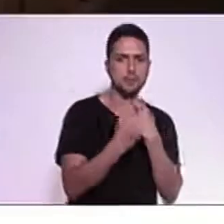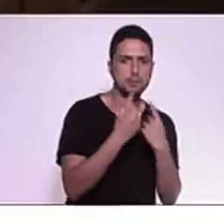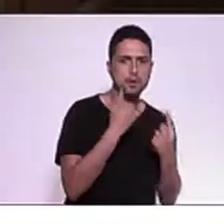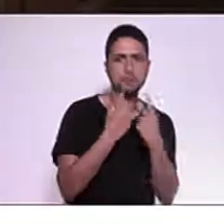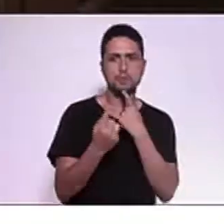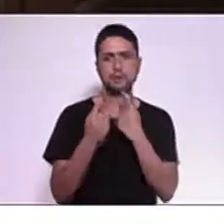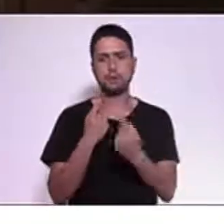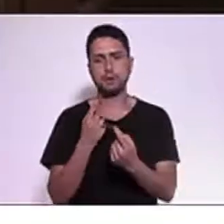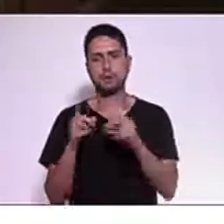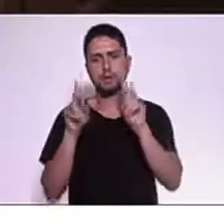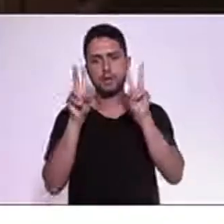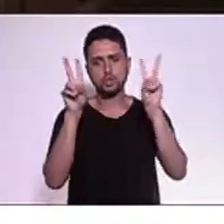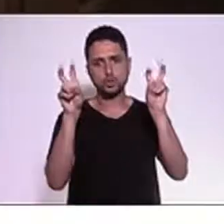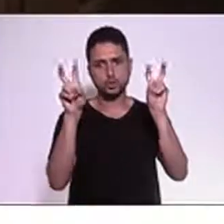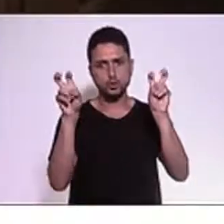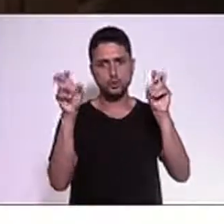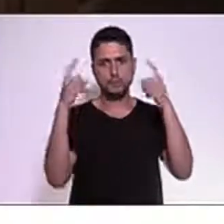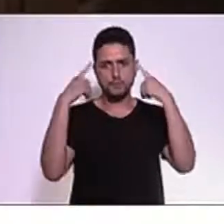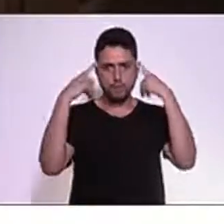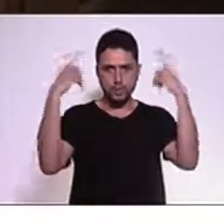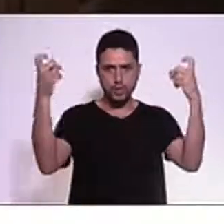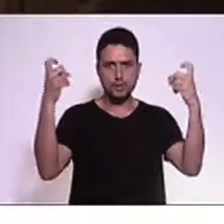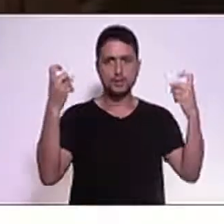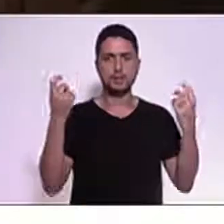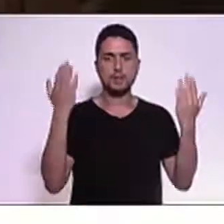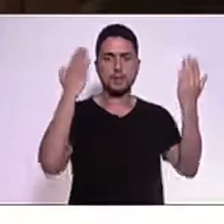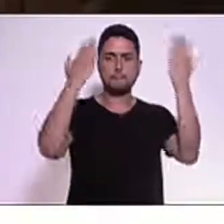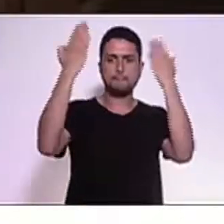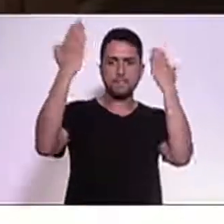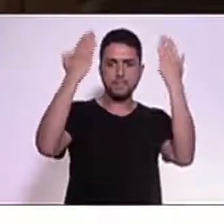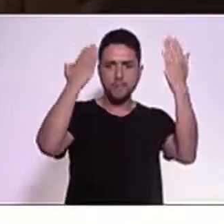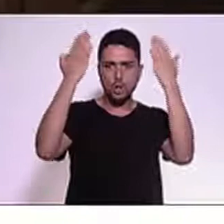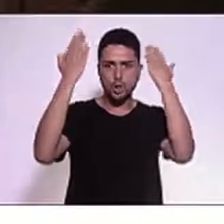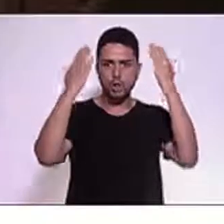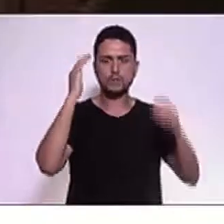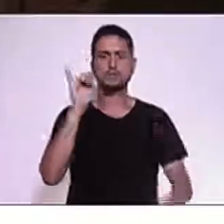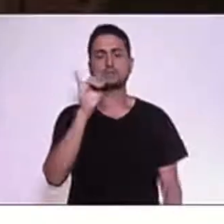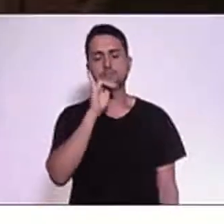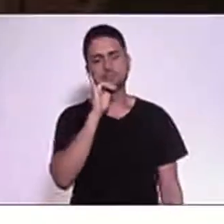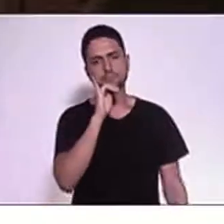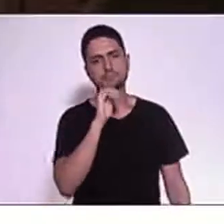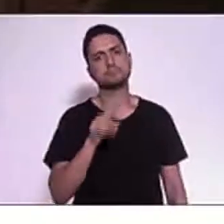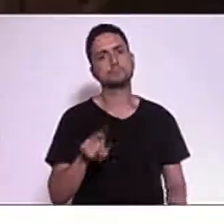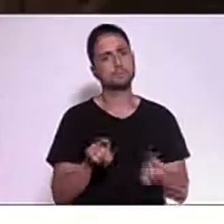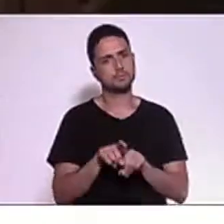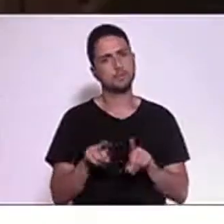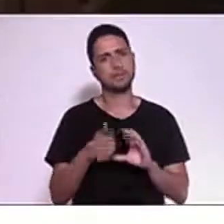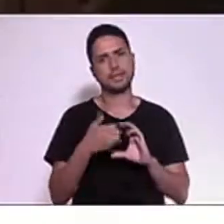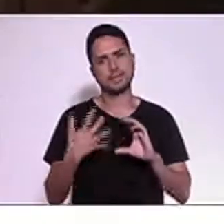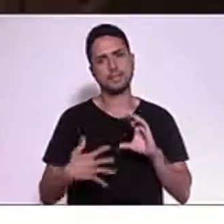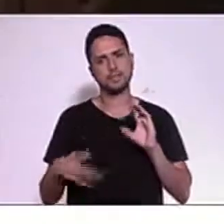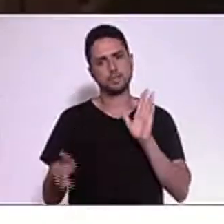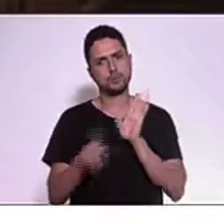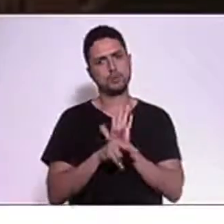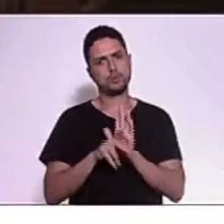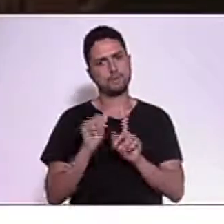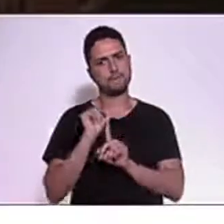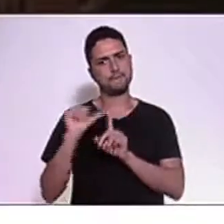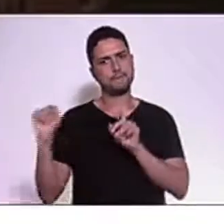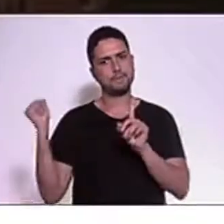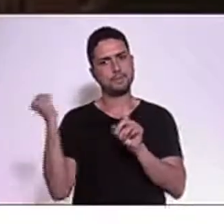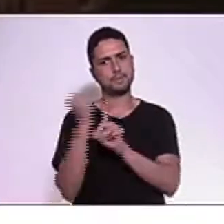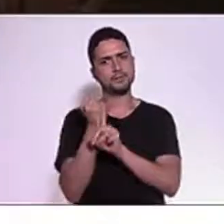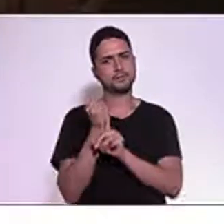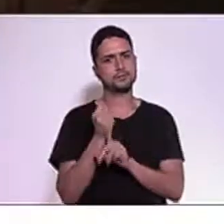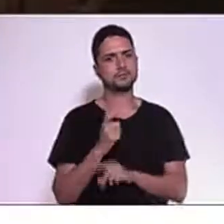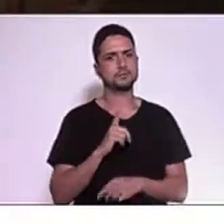negligenciadas, por exemplo, a violência psicológica, que é muito característica, e aí nesses dados apresentados